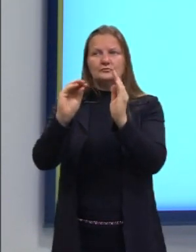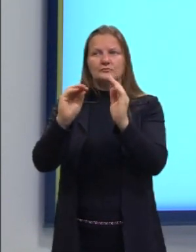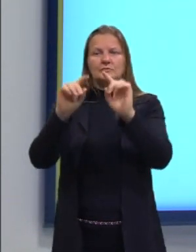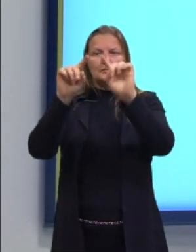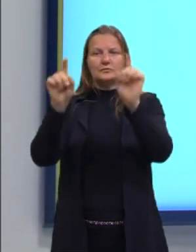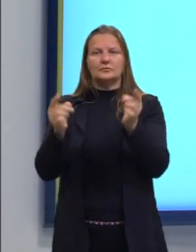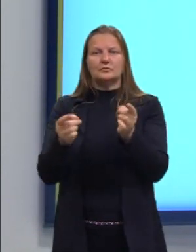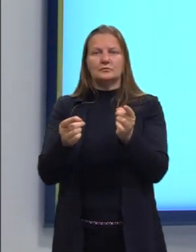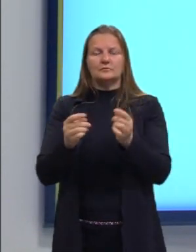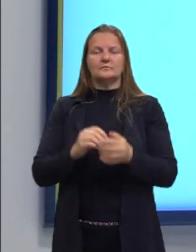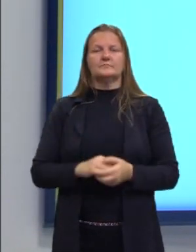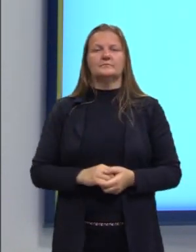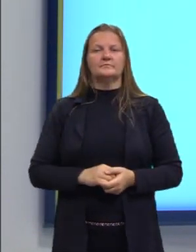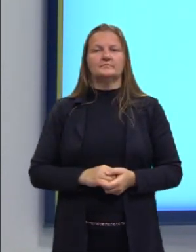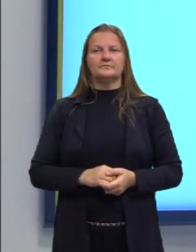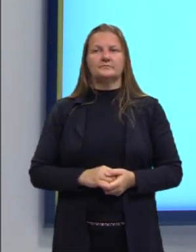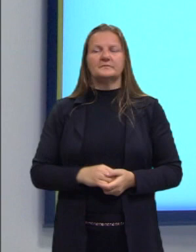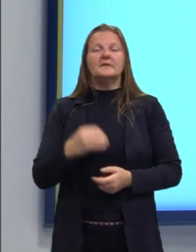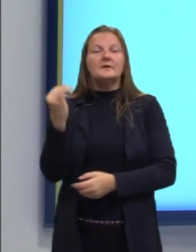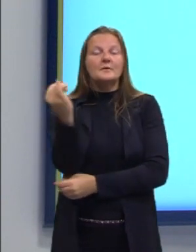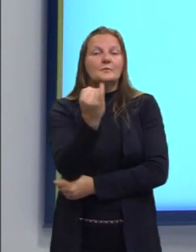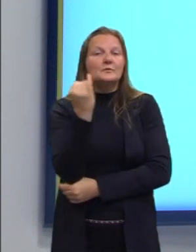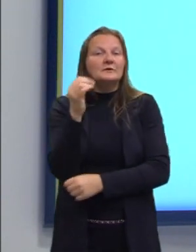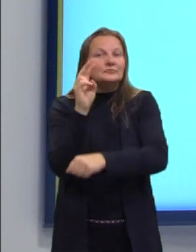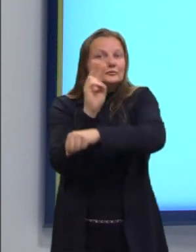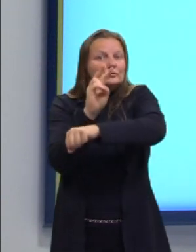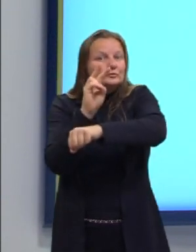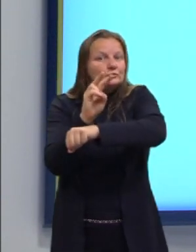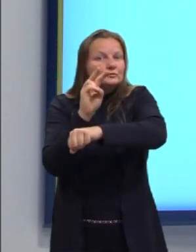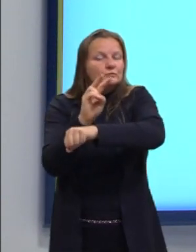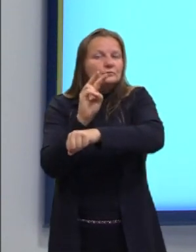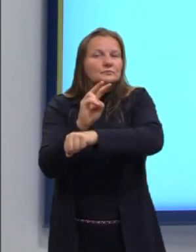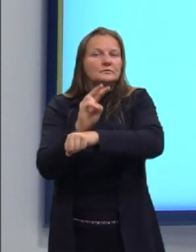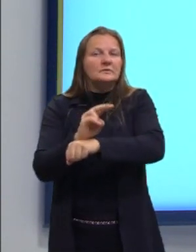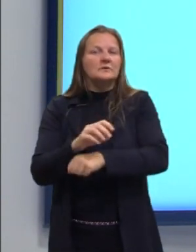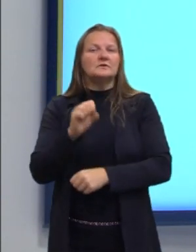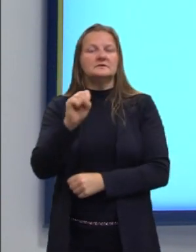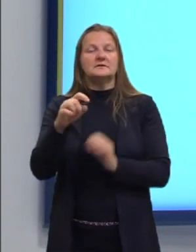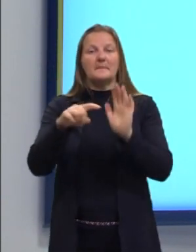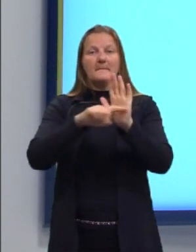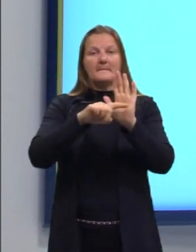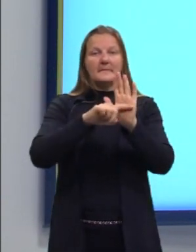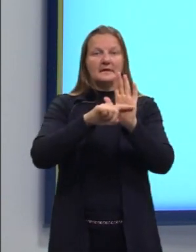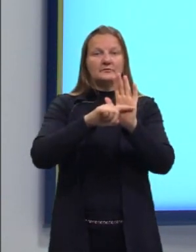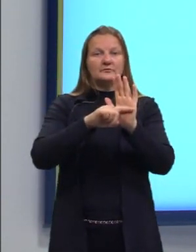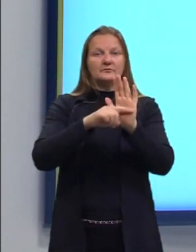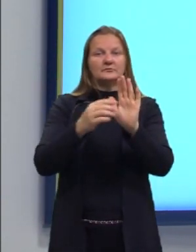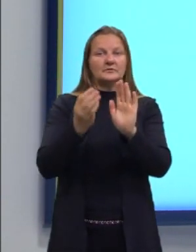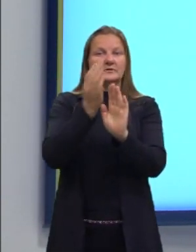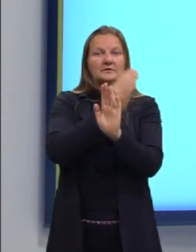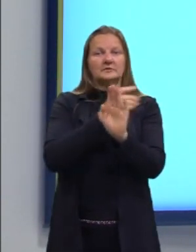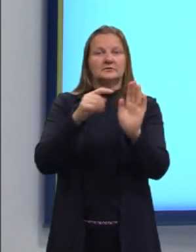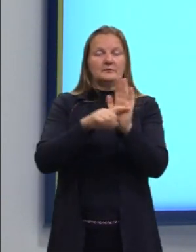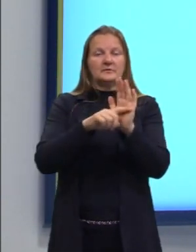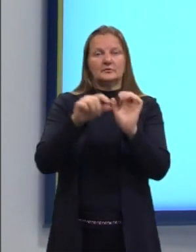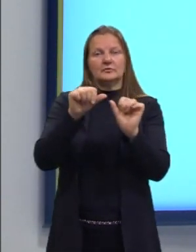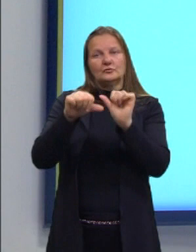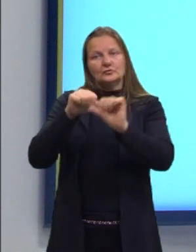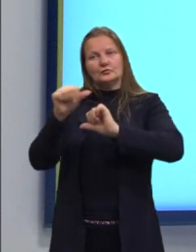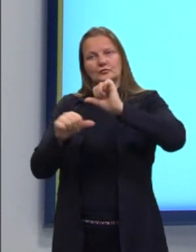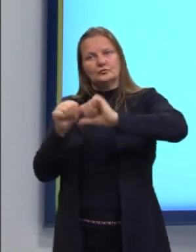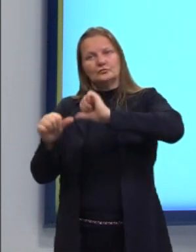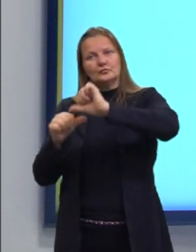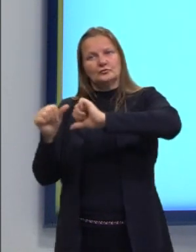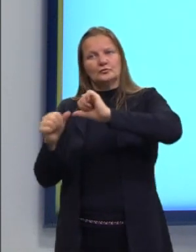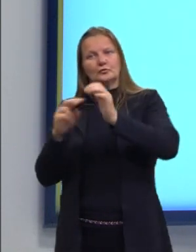parênteses. Aqui é importante a gente cuidar, se por acaso fosse um menos antes do parênteses, a gente ia inverter o